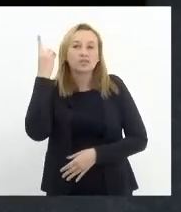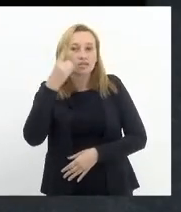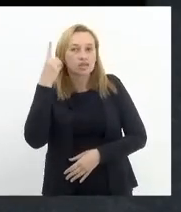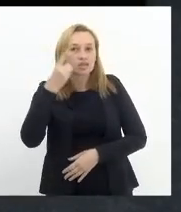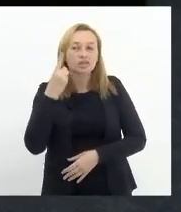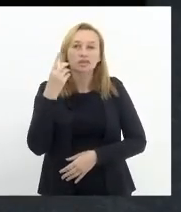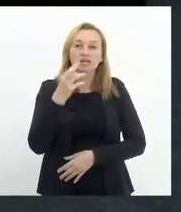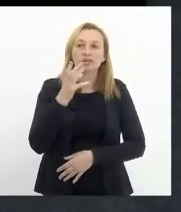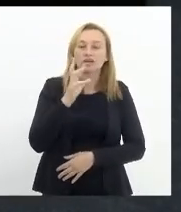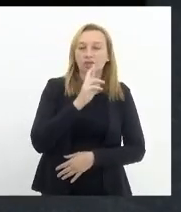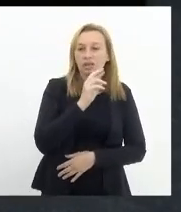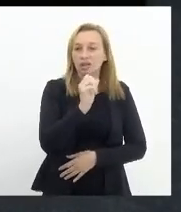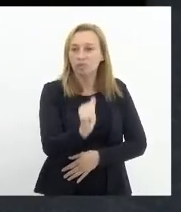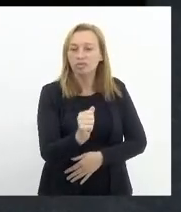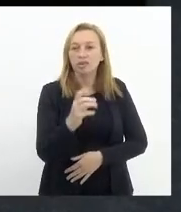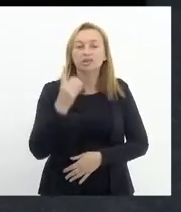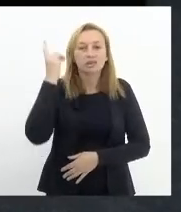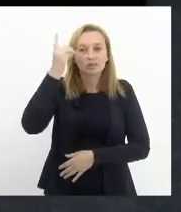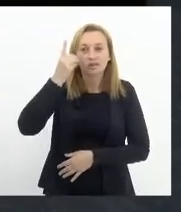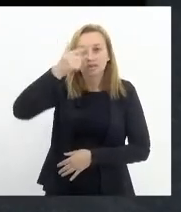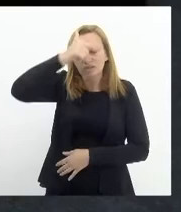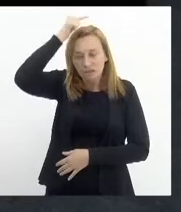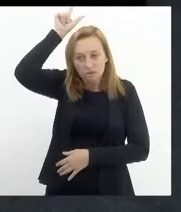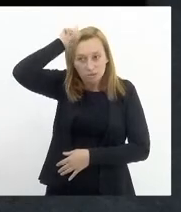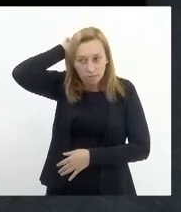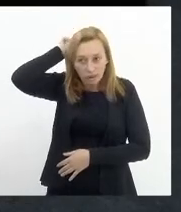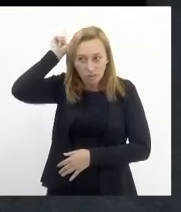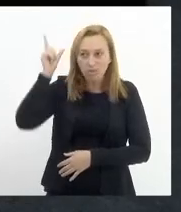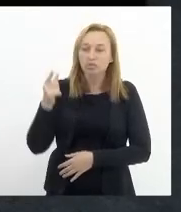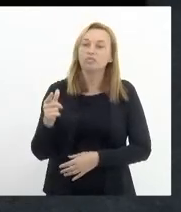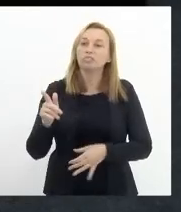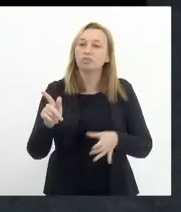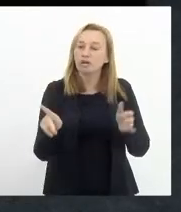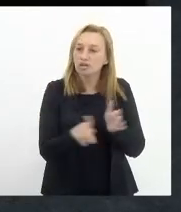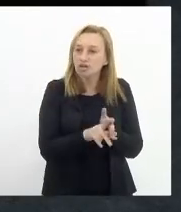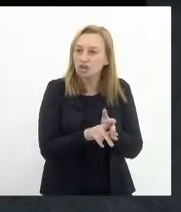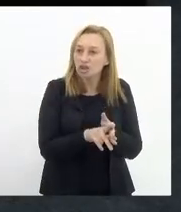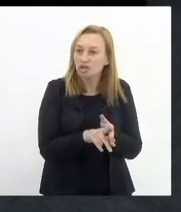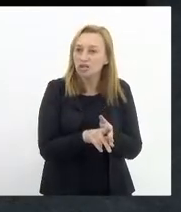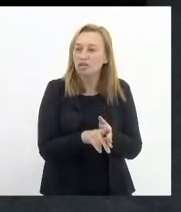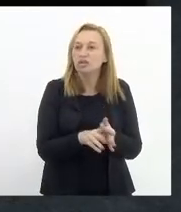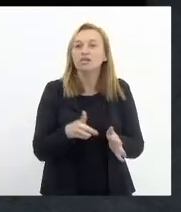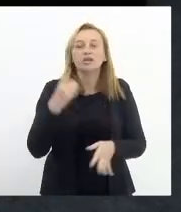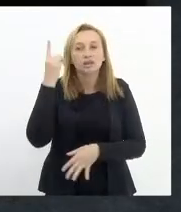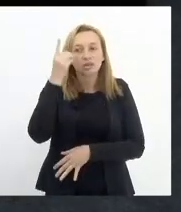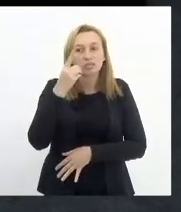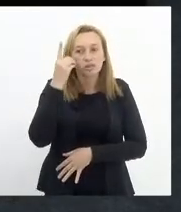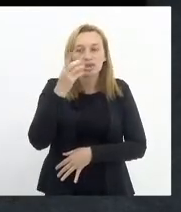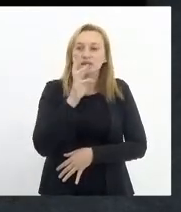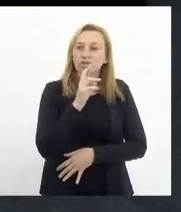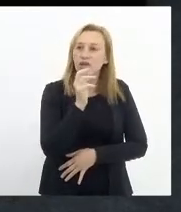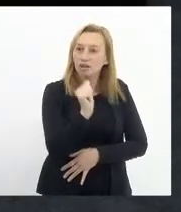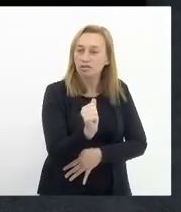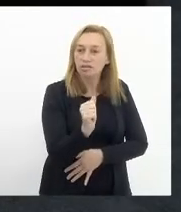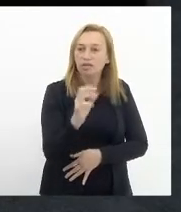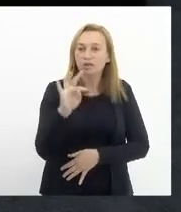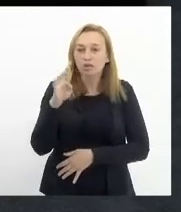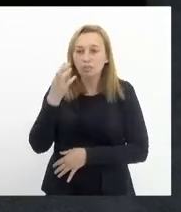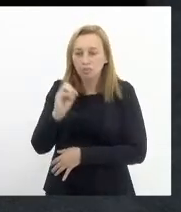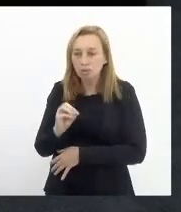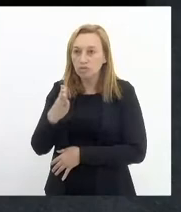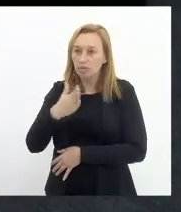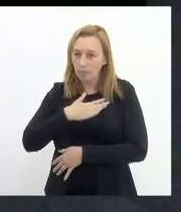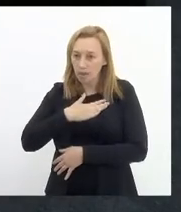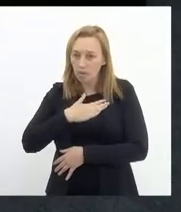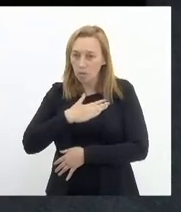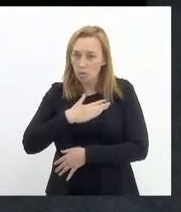Rodrigo Amorim e deputado Augusto Paulo, num projeto de autoria do deputado Rodrigo Amorim e Bruno Dauari, meu,